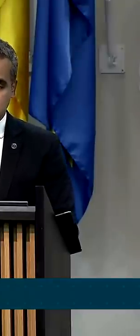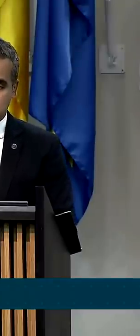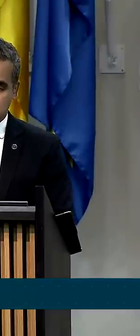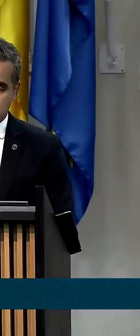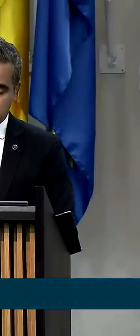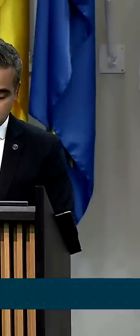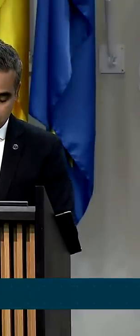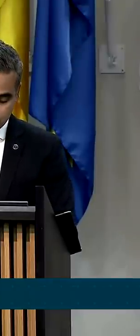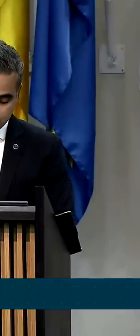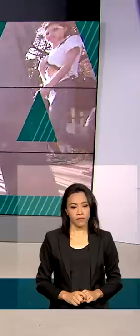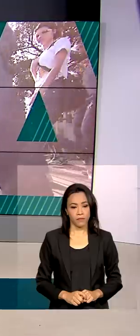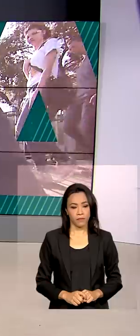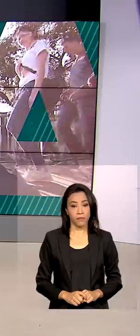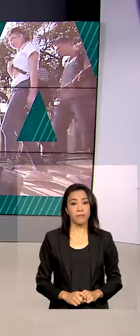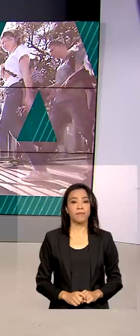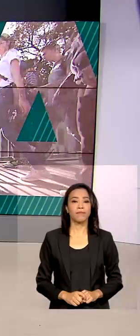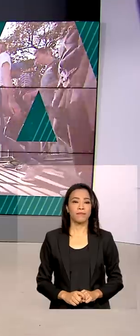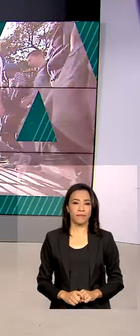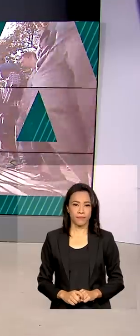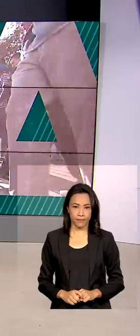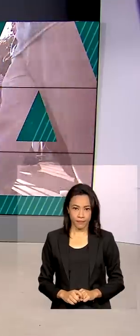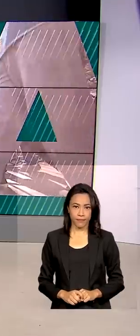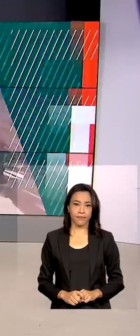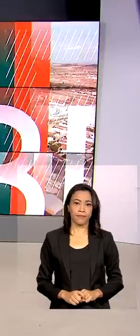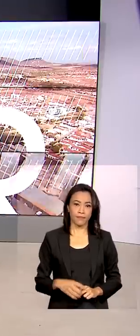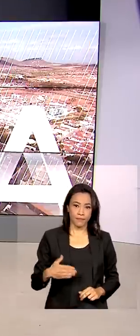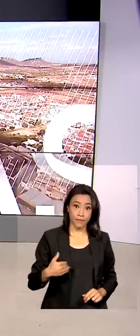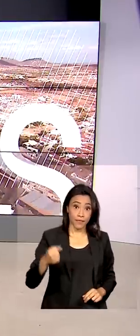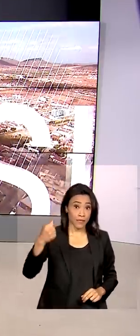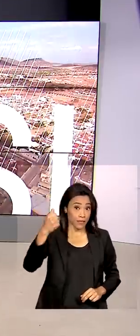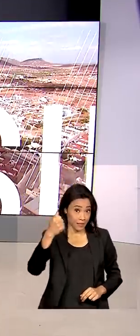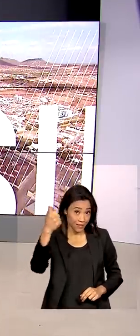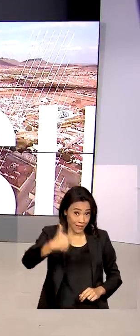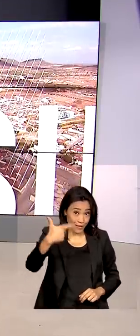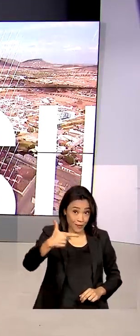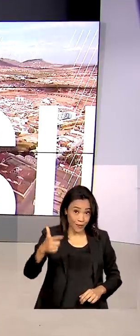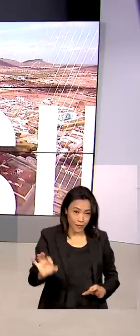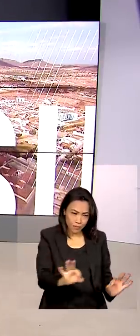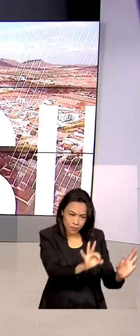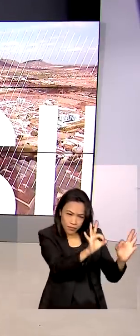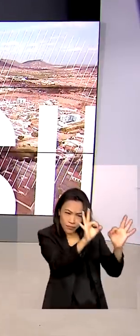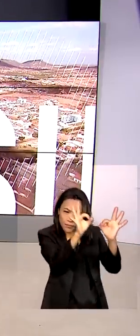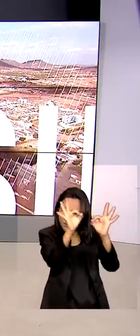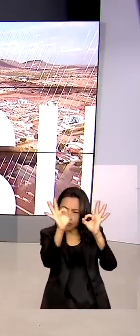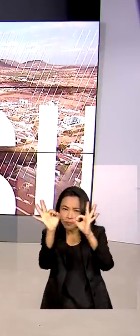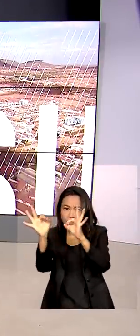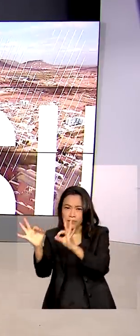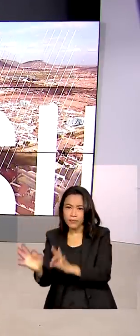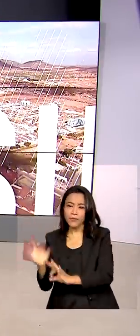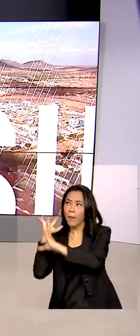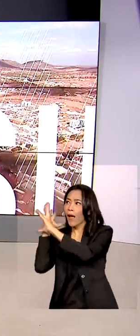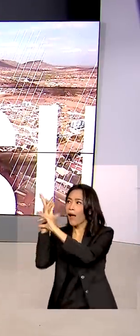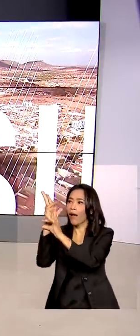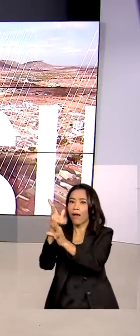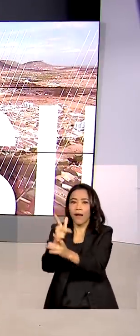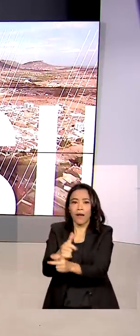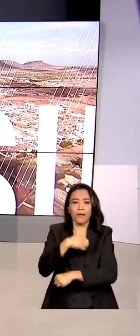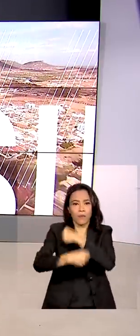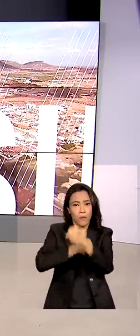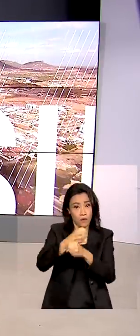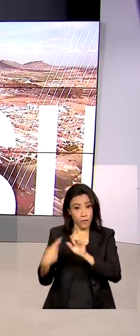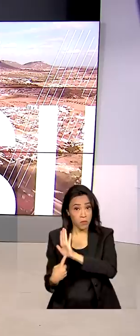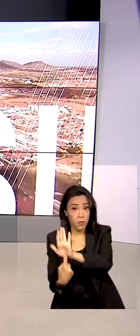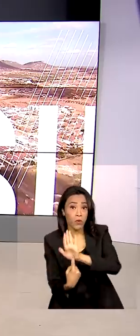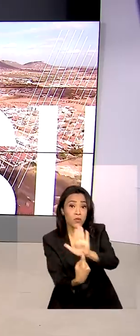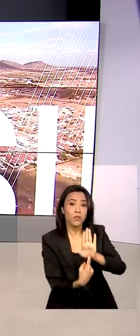do programa de benefícios. E na segunda reportagem sobre a retrospectiva do ano, vamos mostrar algumas